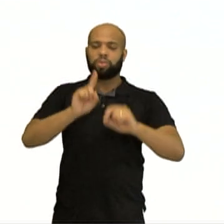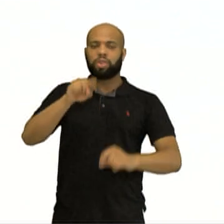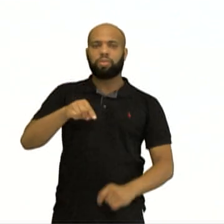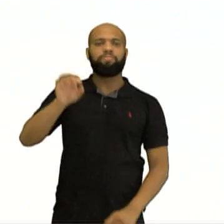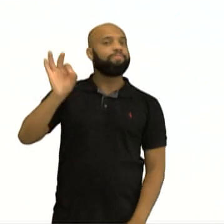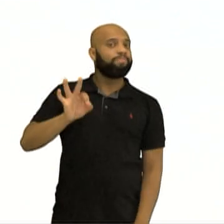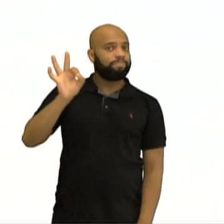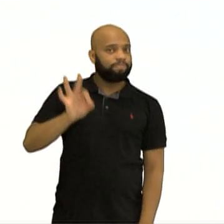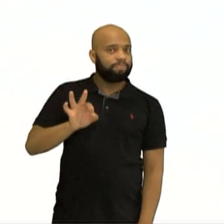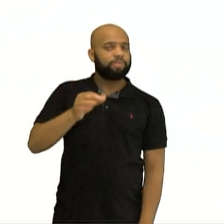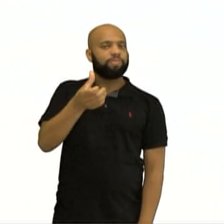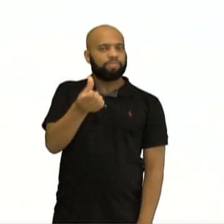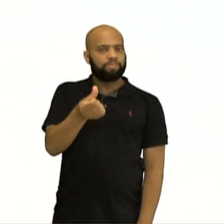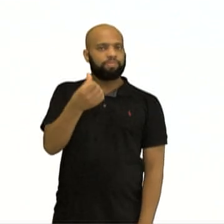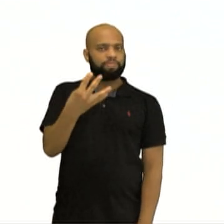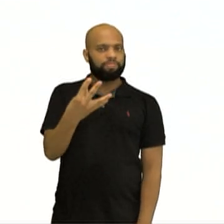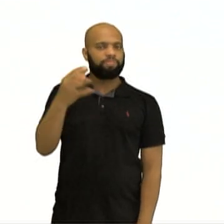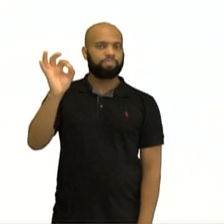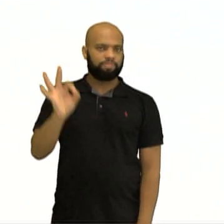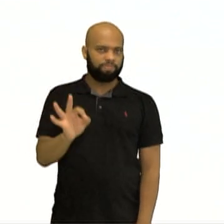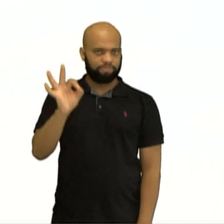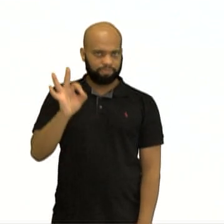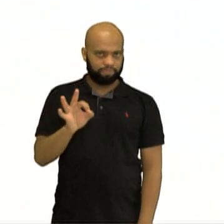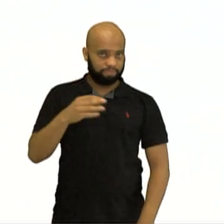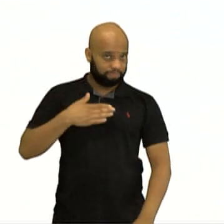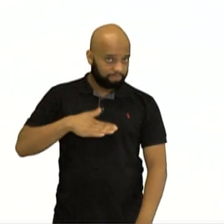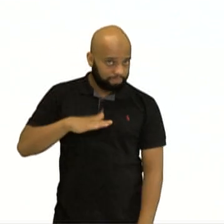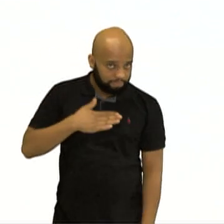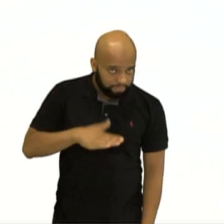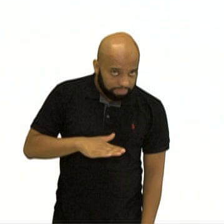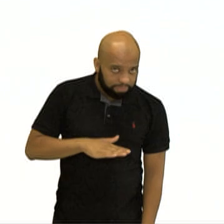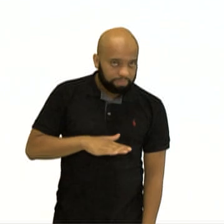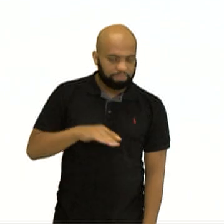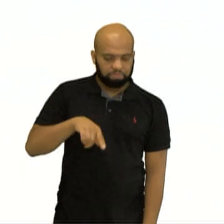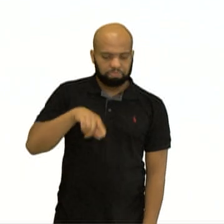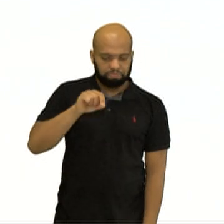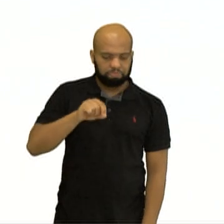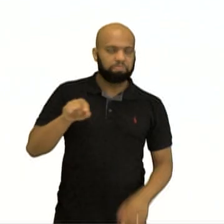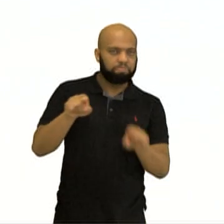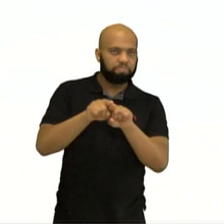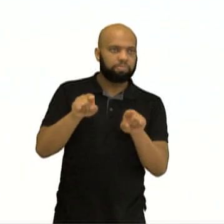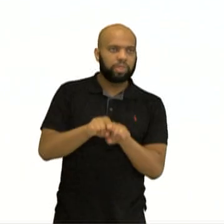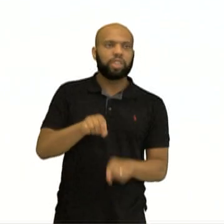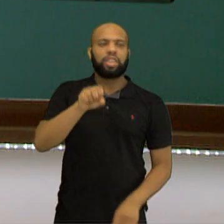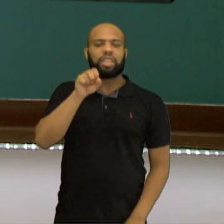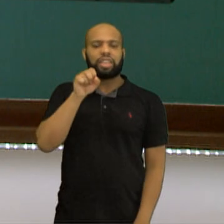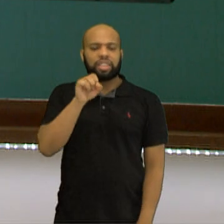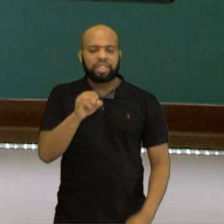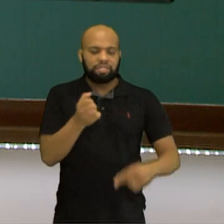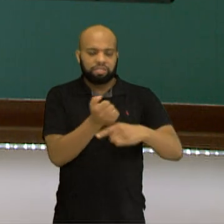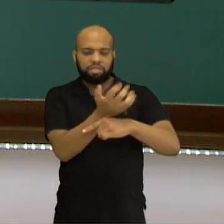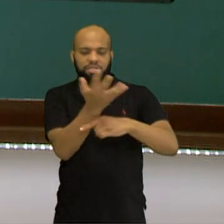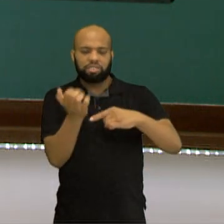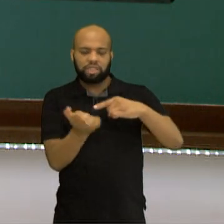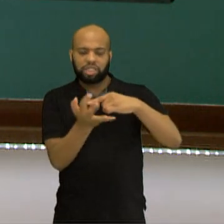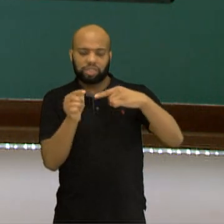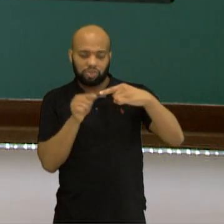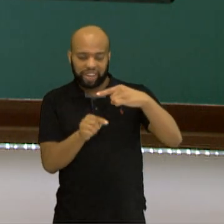porcento? 64 por cento. Bem tranquilo, né? Então, é uma opção. Quando a tua fração não tem denominador 100.